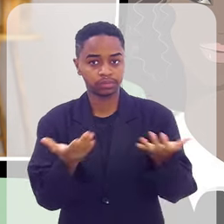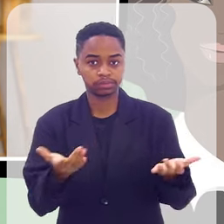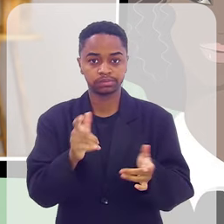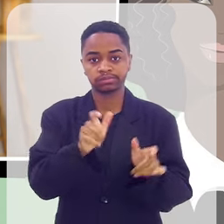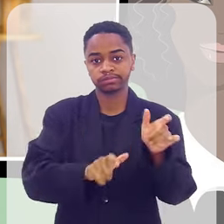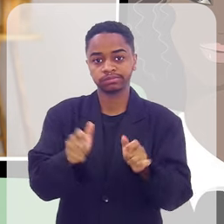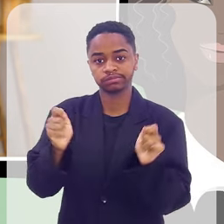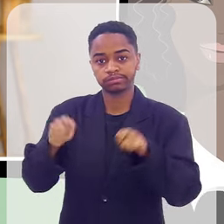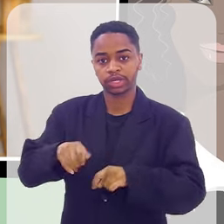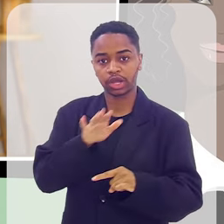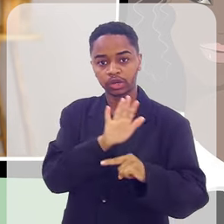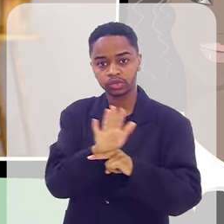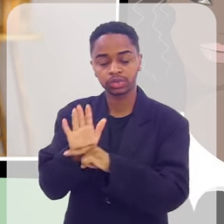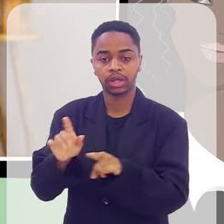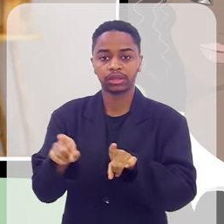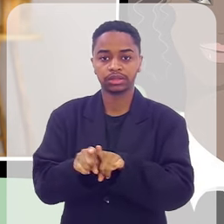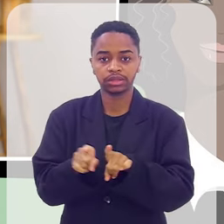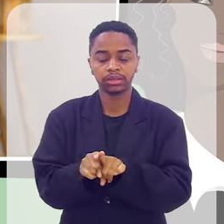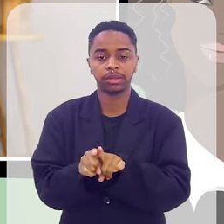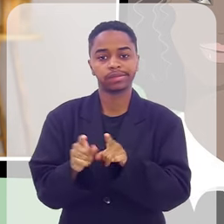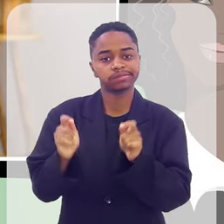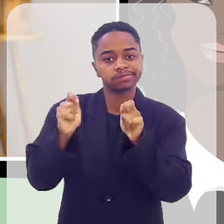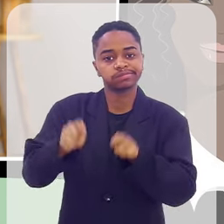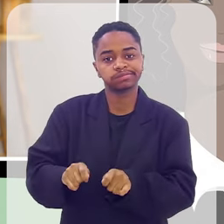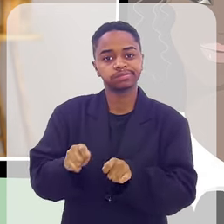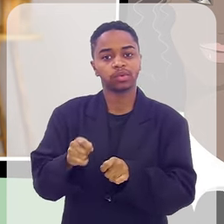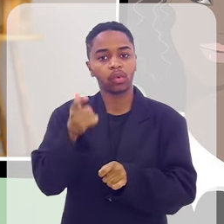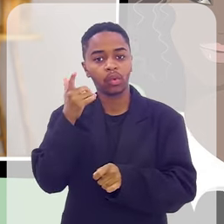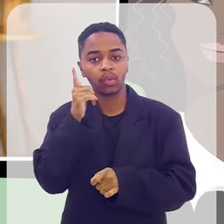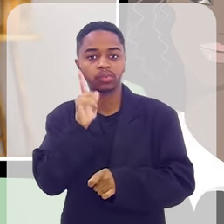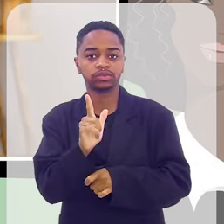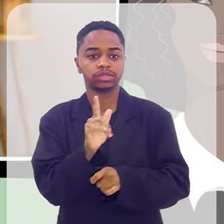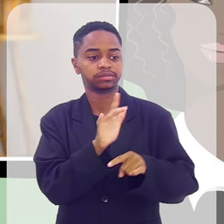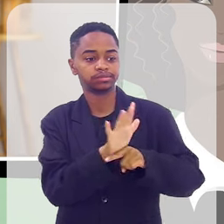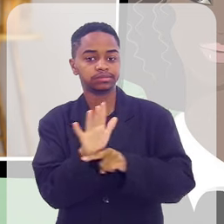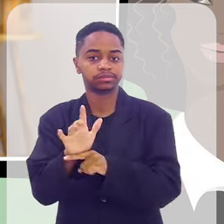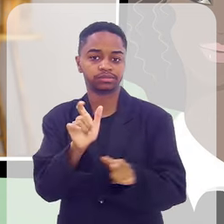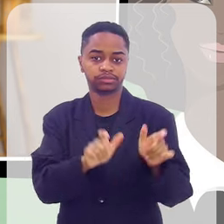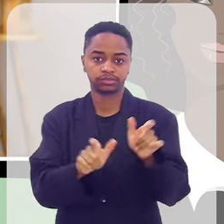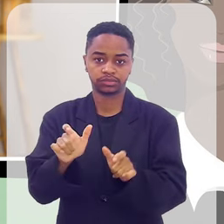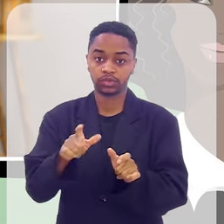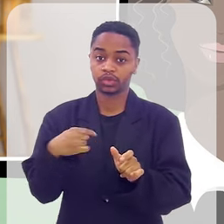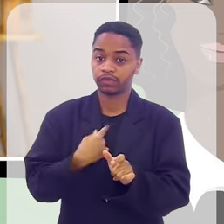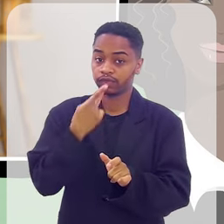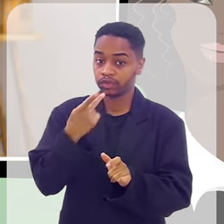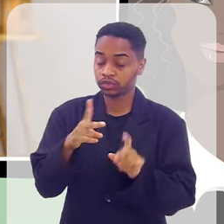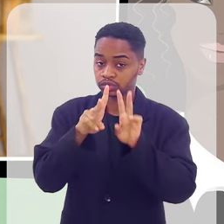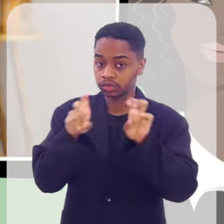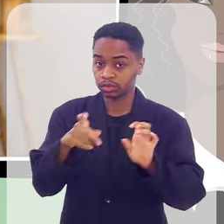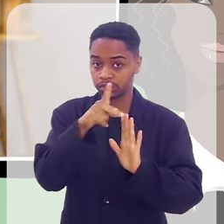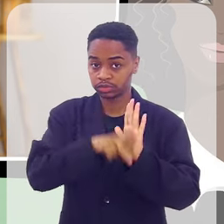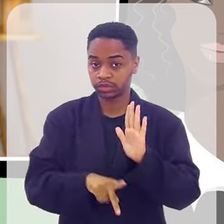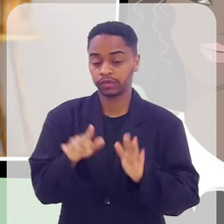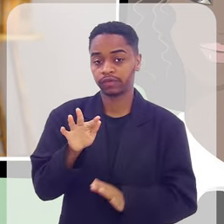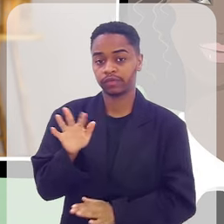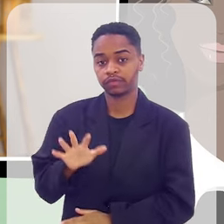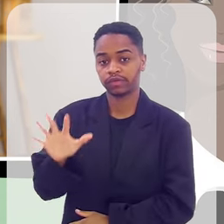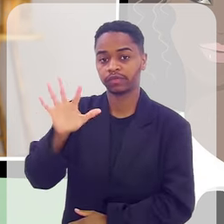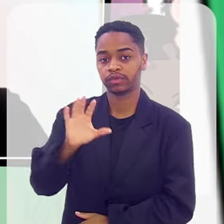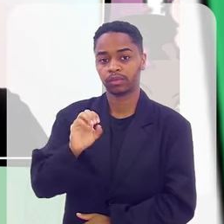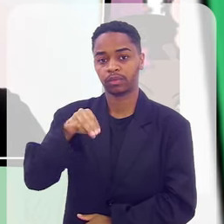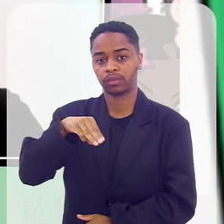pouquinho do seu tempo e habilidades em prol daqueles que precisam. Estamos falando do projeto Favela